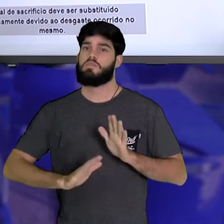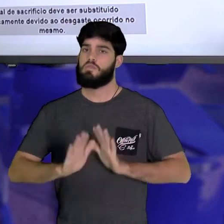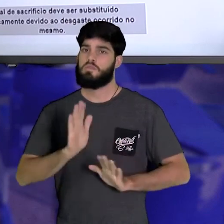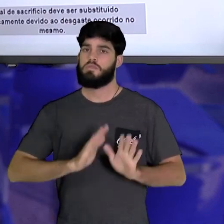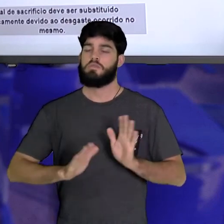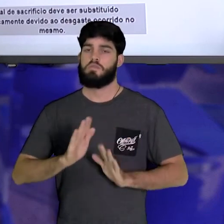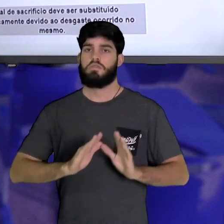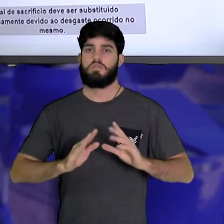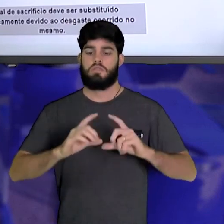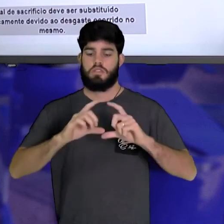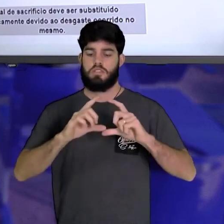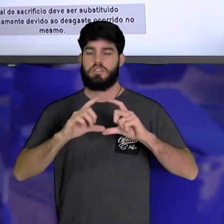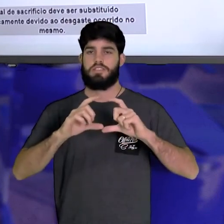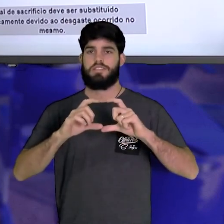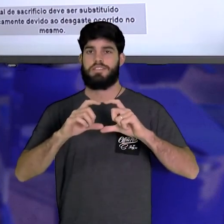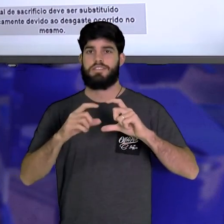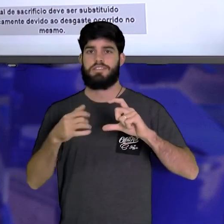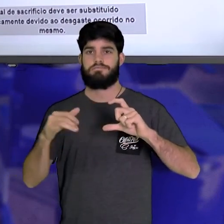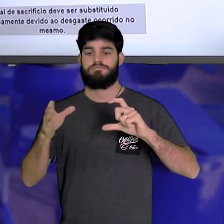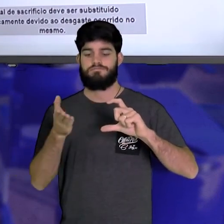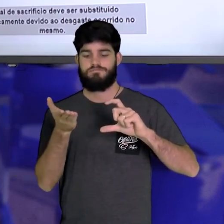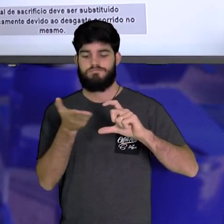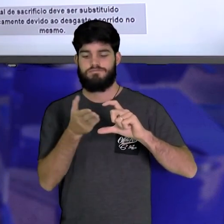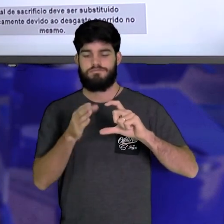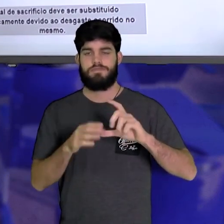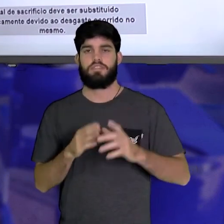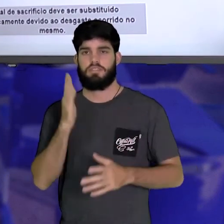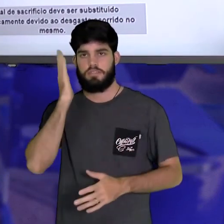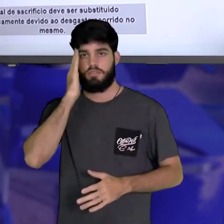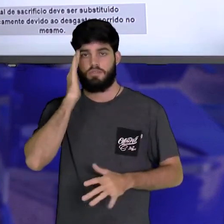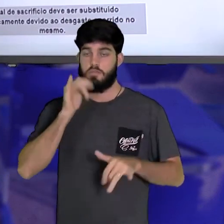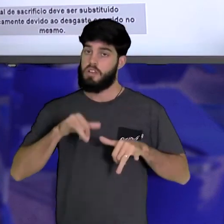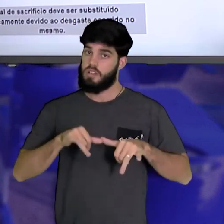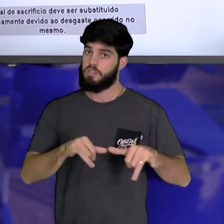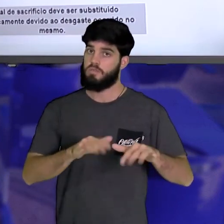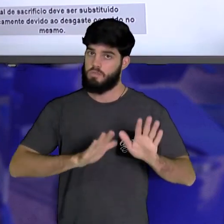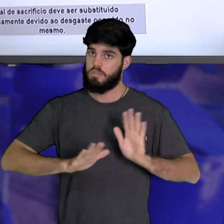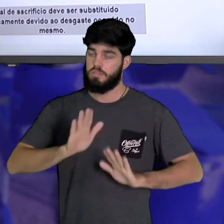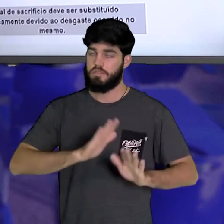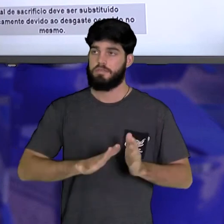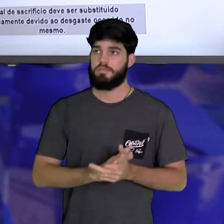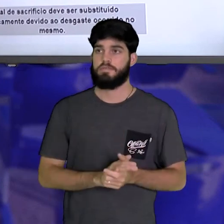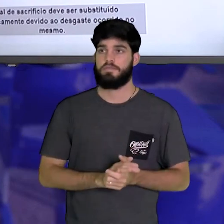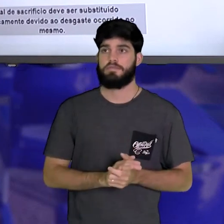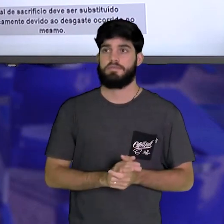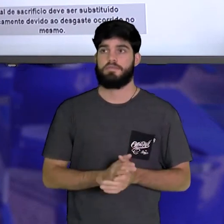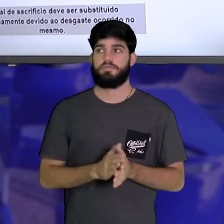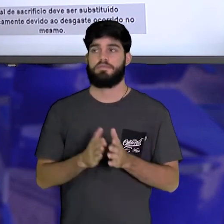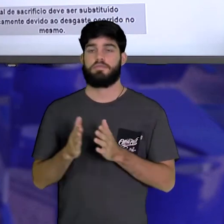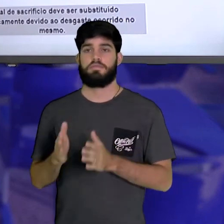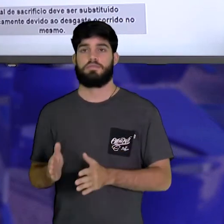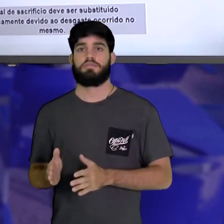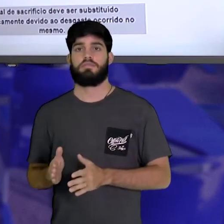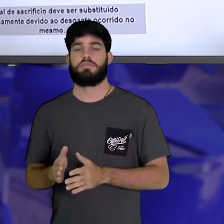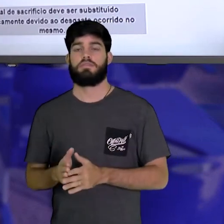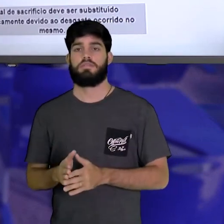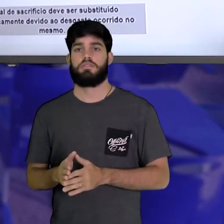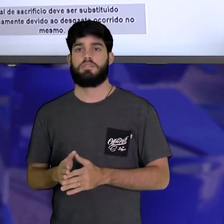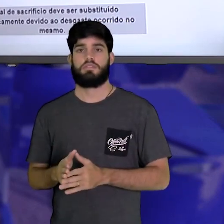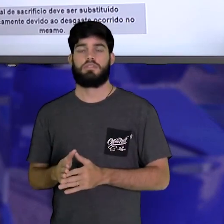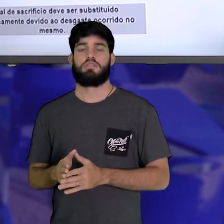as latas que estão amassadas. E eletrodos de sacrifício, quando o metal tem mais